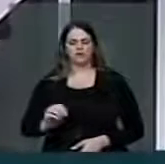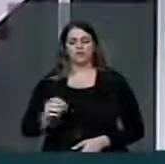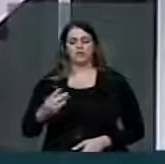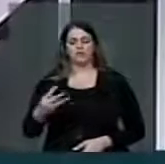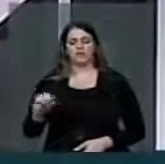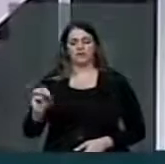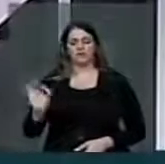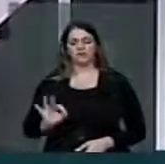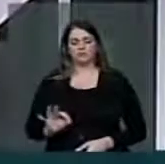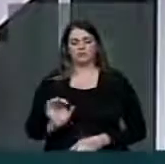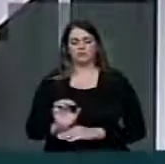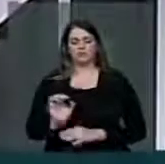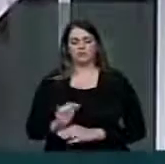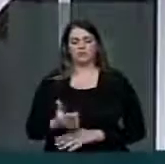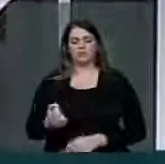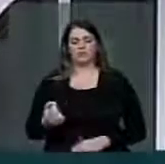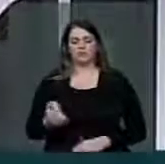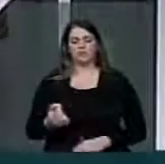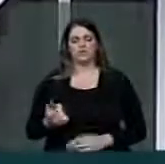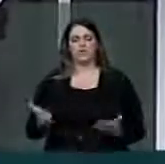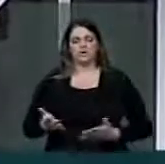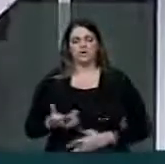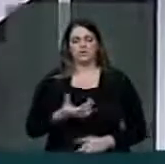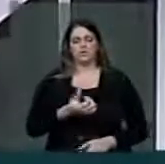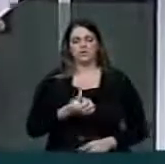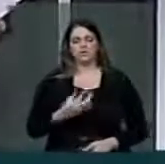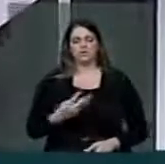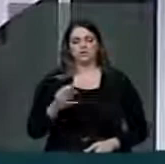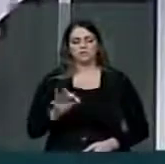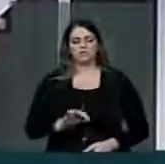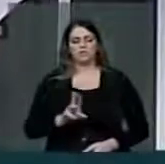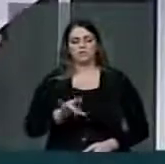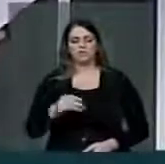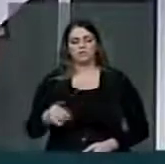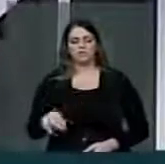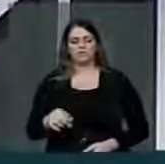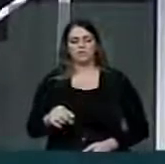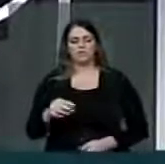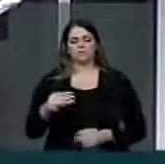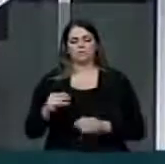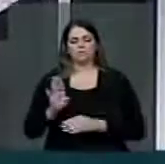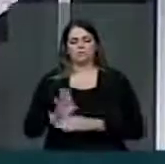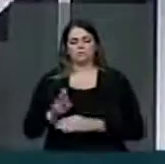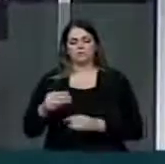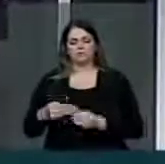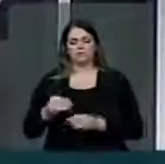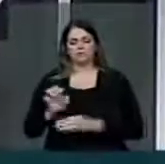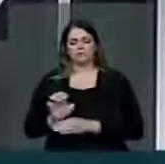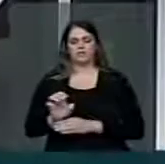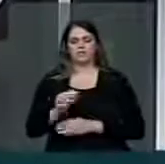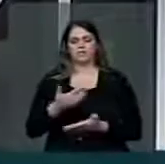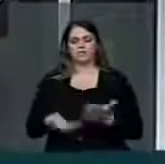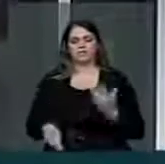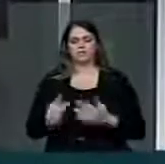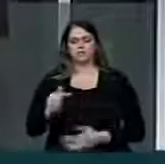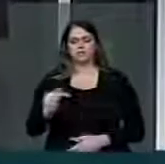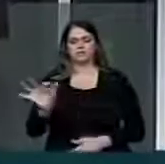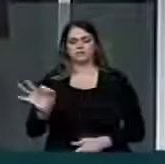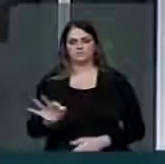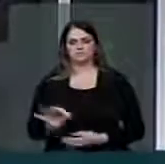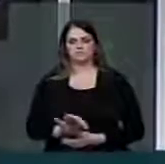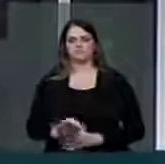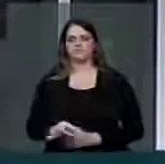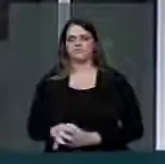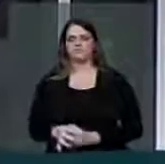e 20% para os municípios, como é hoje, 63% para a União e o município e o Estado, cada um perdeu 7%. E além